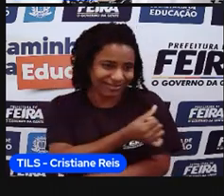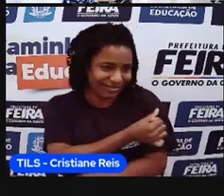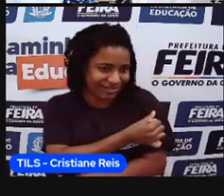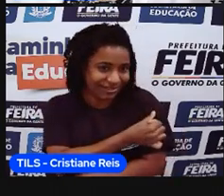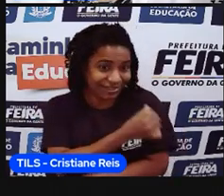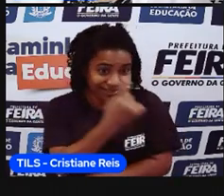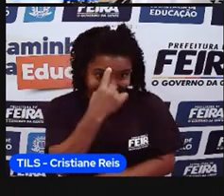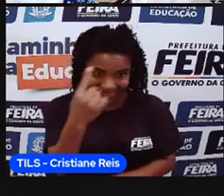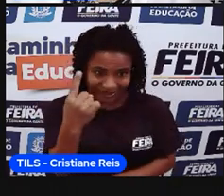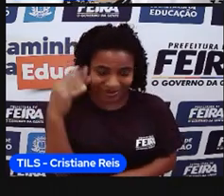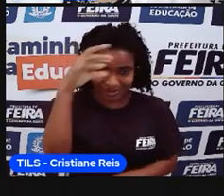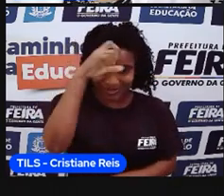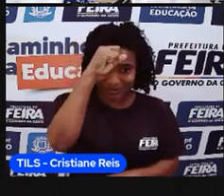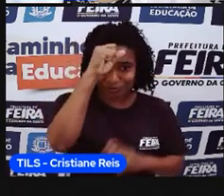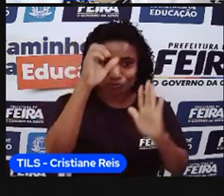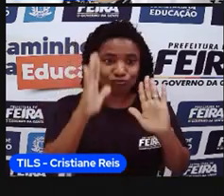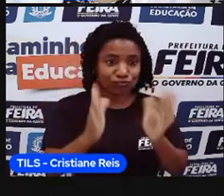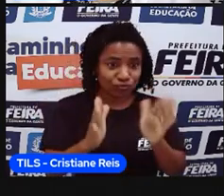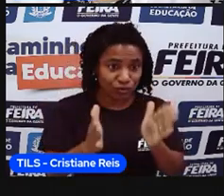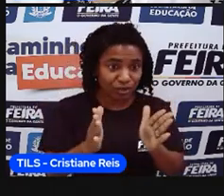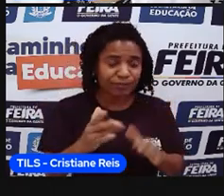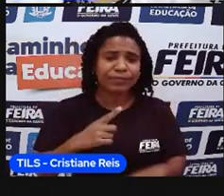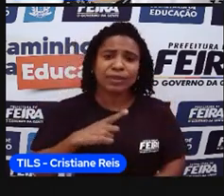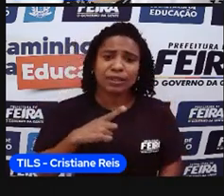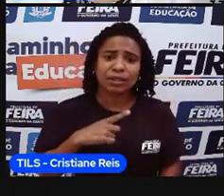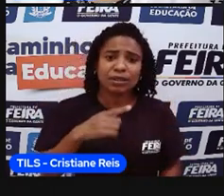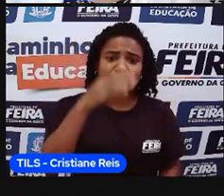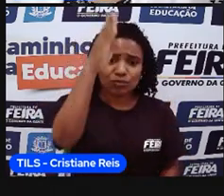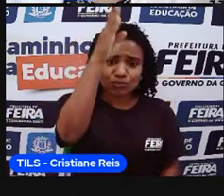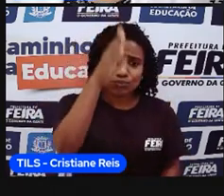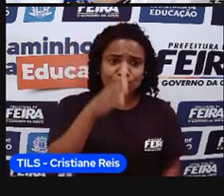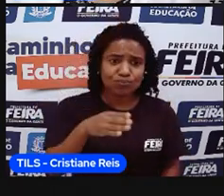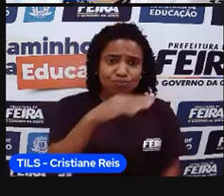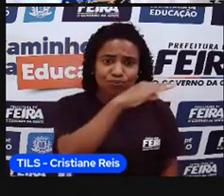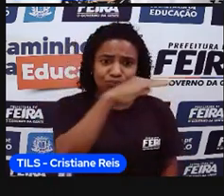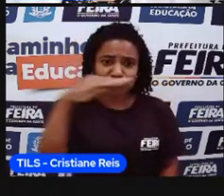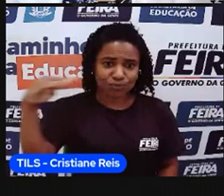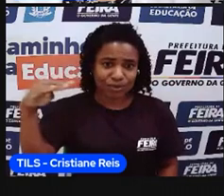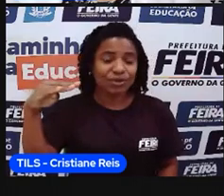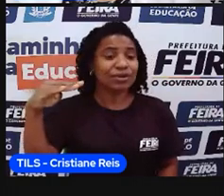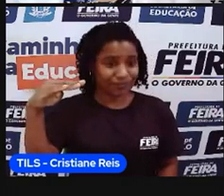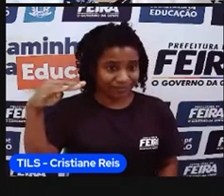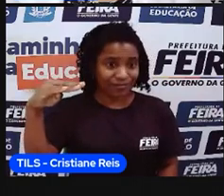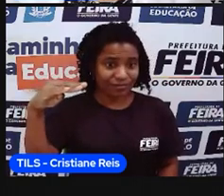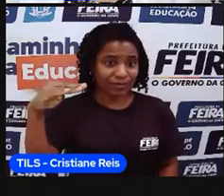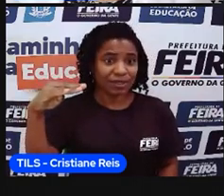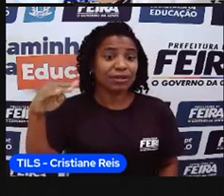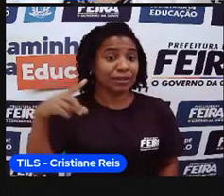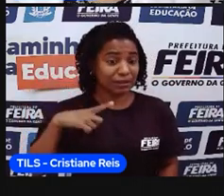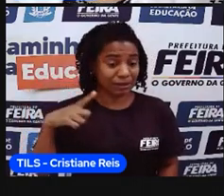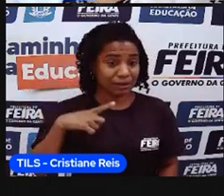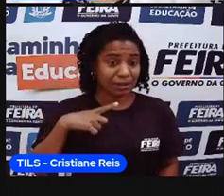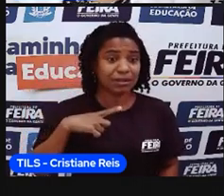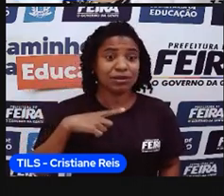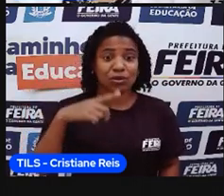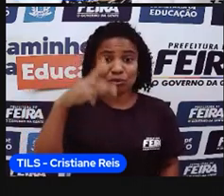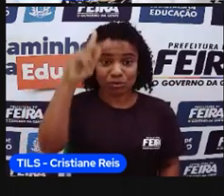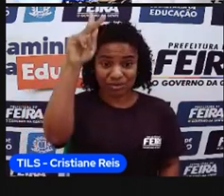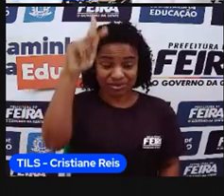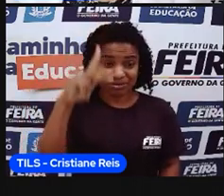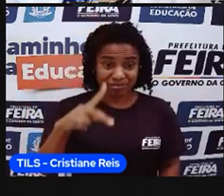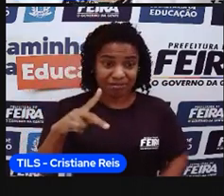nessas linhas imaginárias nós temos, né, essas linhas aqui que são consideradas, né, os paralelos ou meridiano principal.